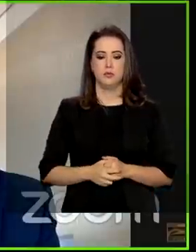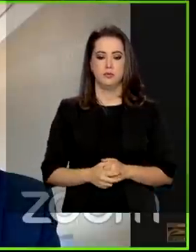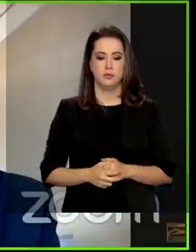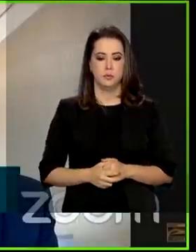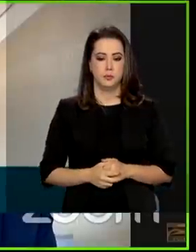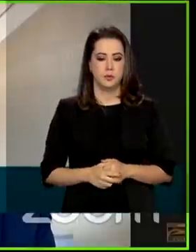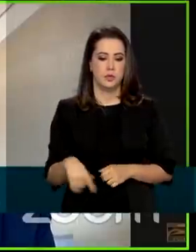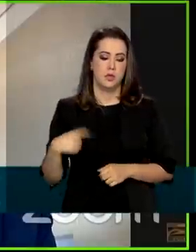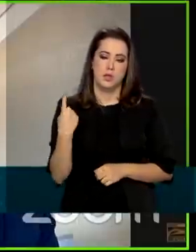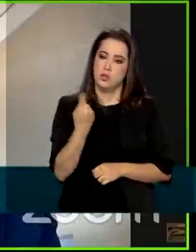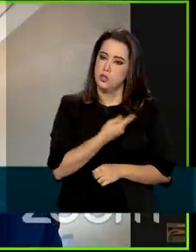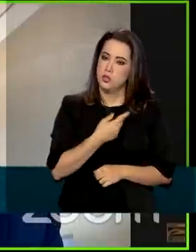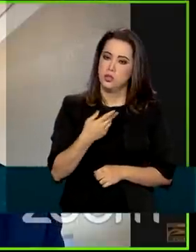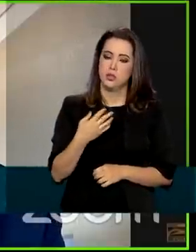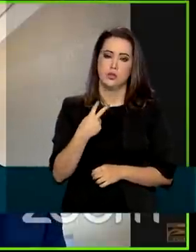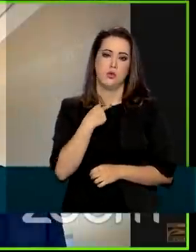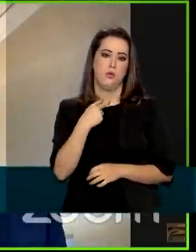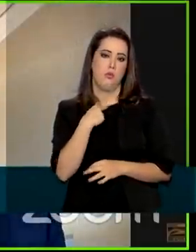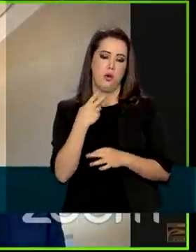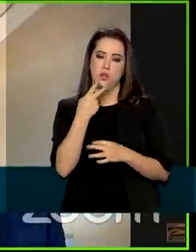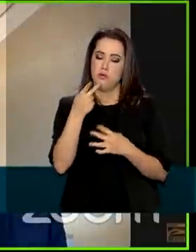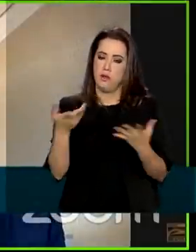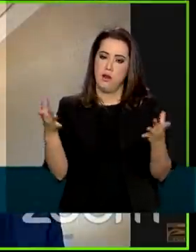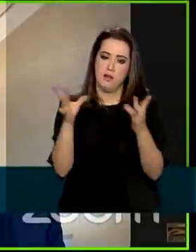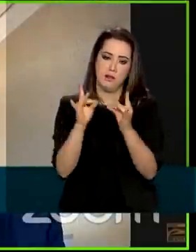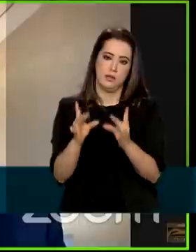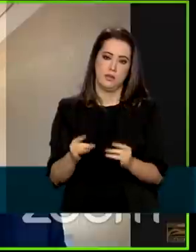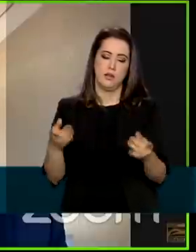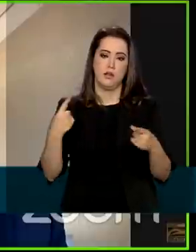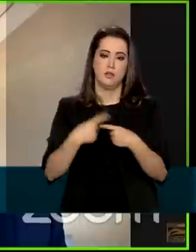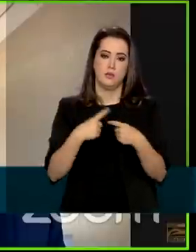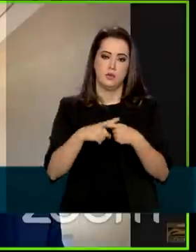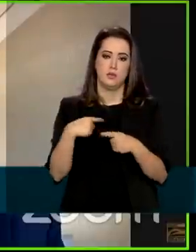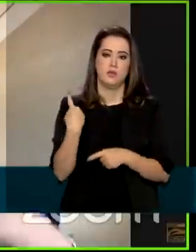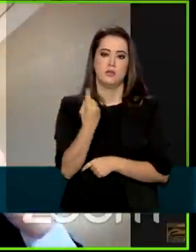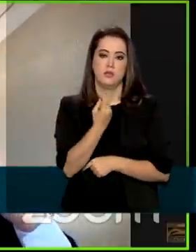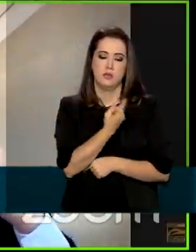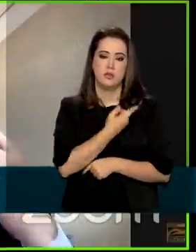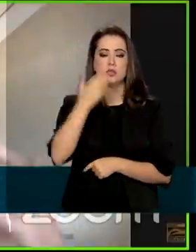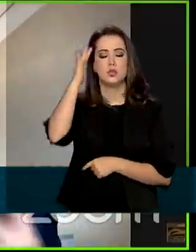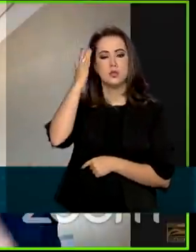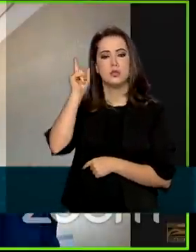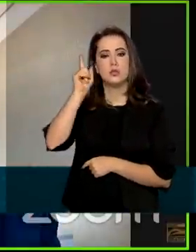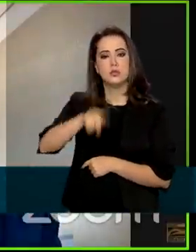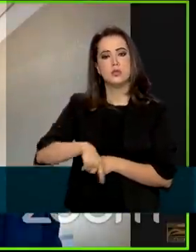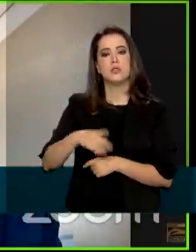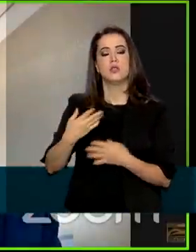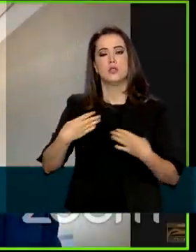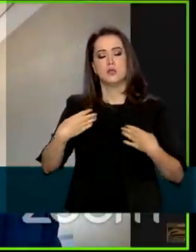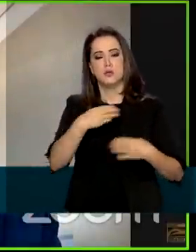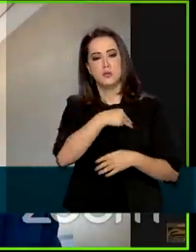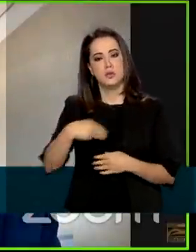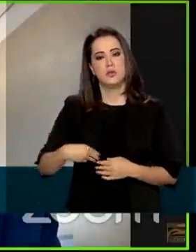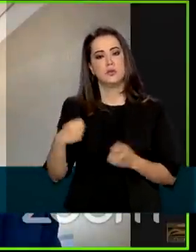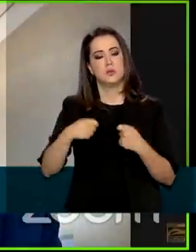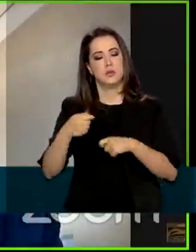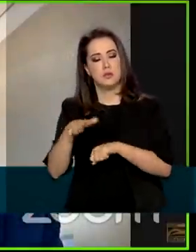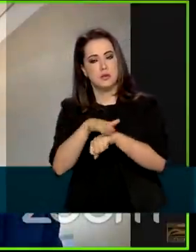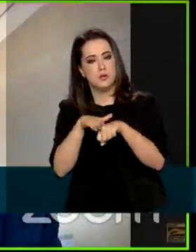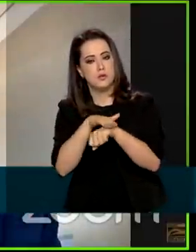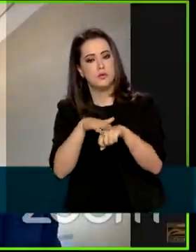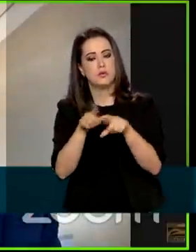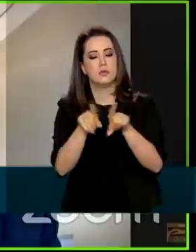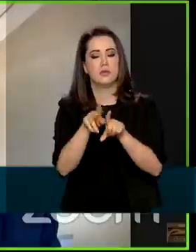detalhes, não entendemos que é um momento oportuno, precisamos conversar com o ministro e, obviamente, o presidente da República que tem essa